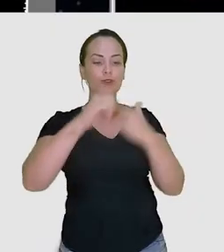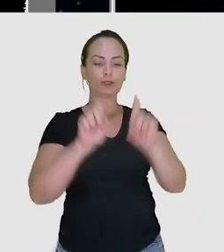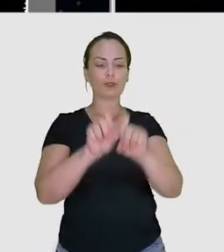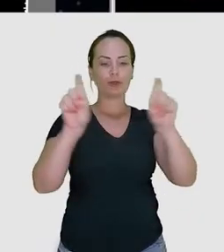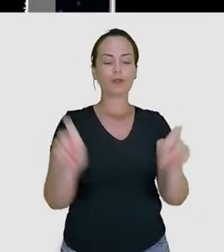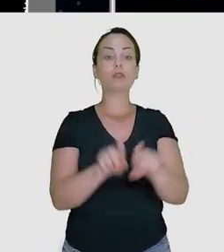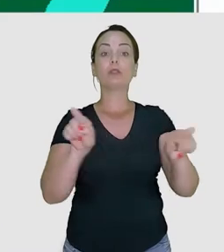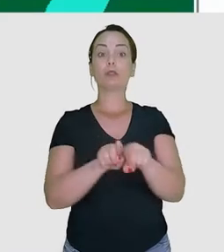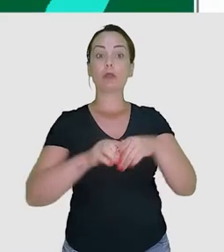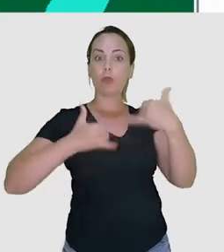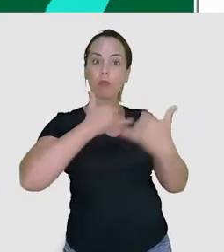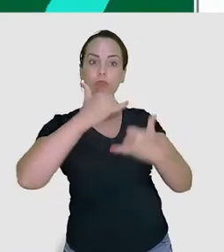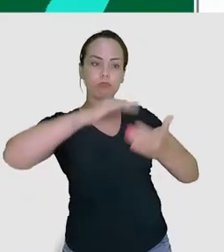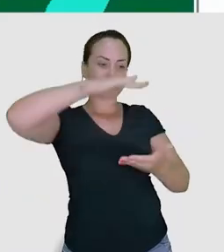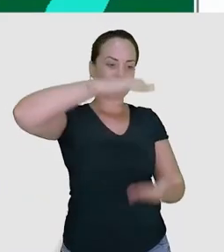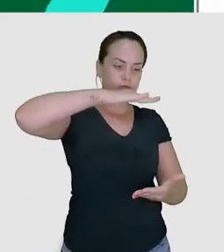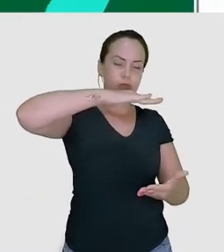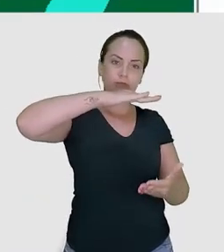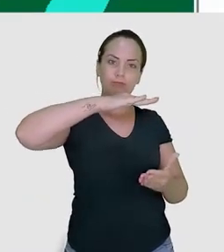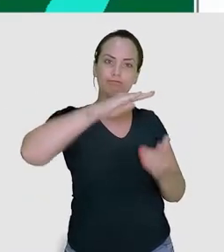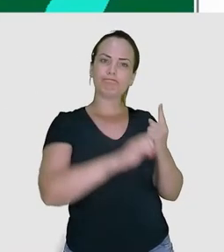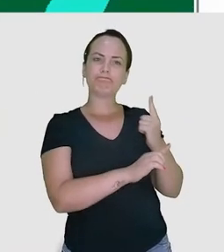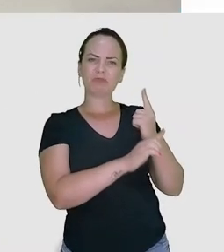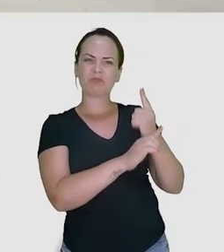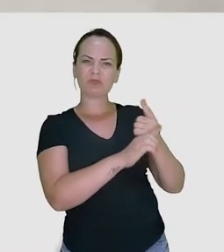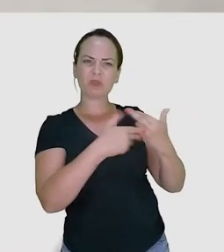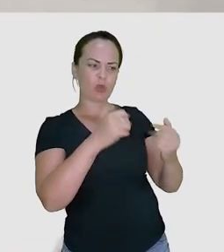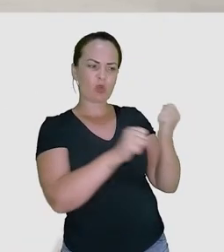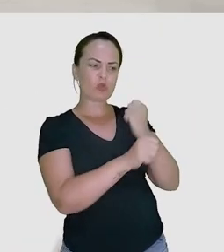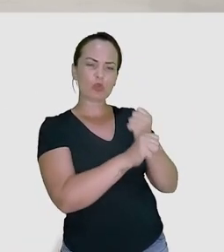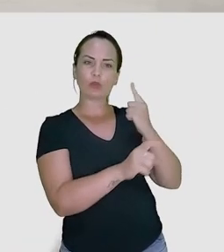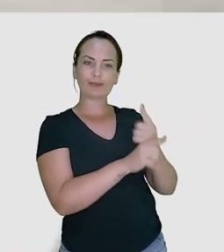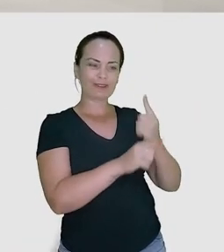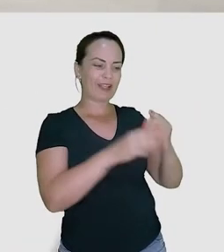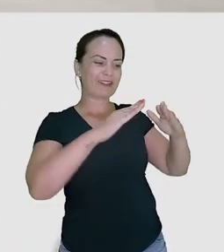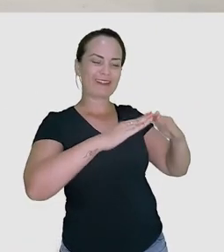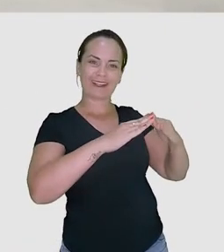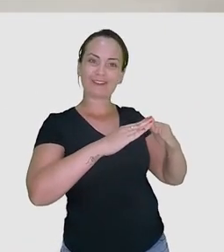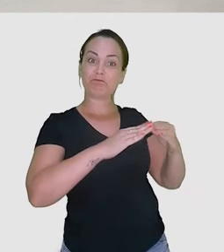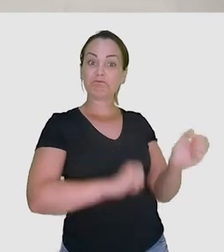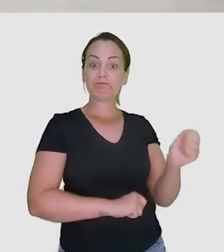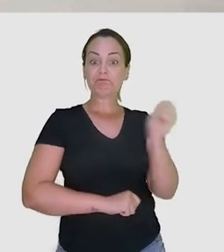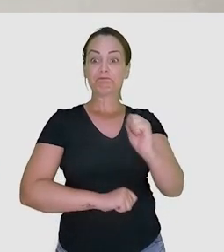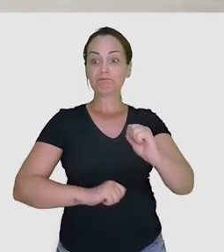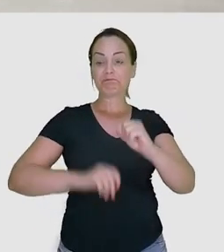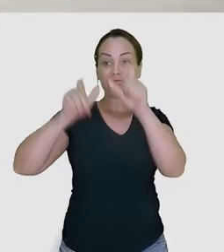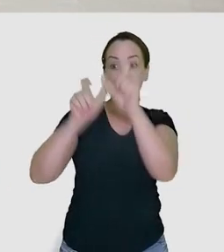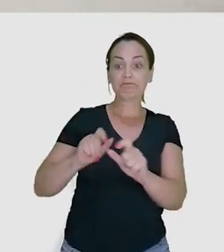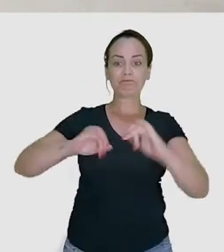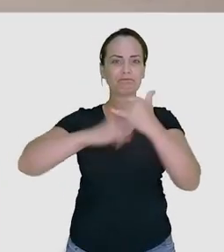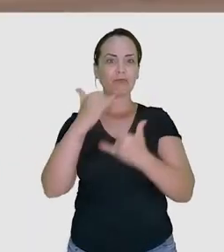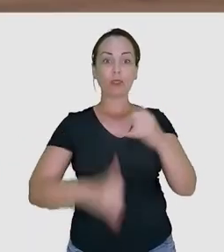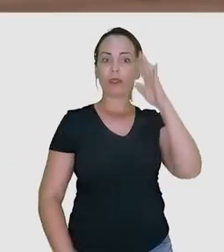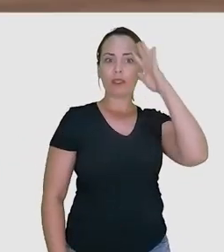roteiro, cenário, jogos de computador e bonecos articulados produzidos com materiais encontrados em casa para serem